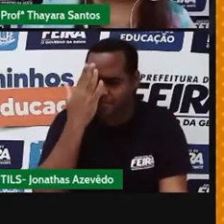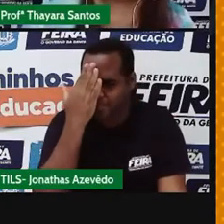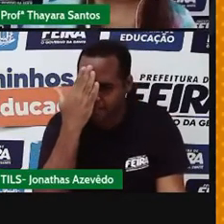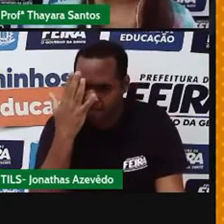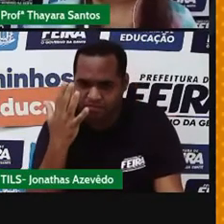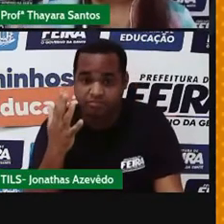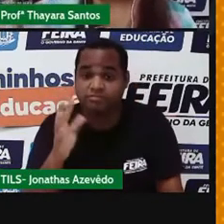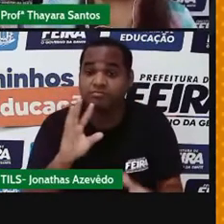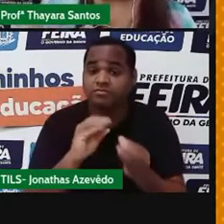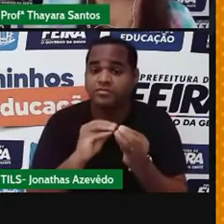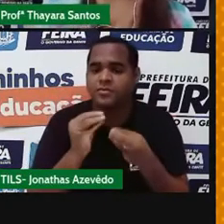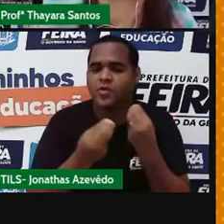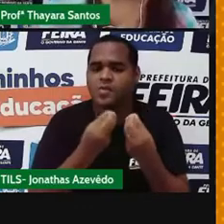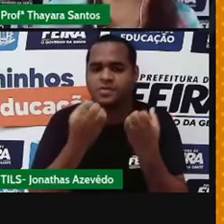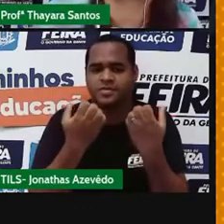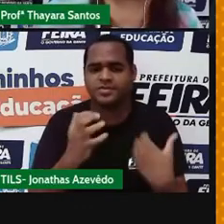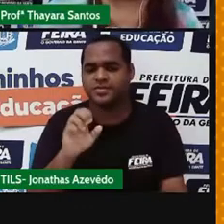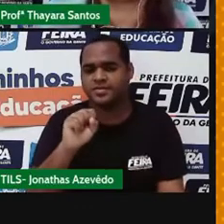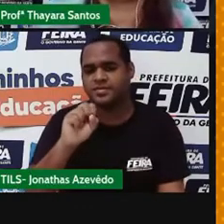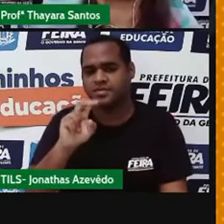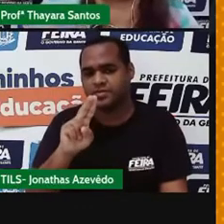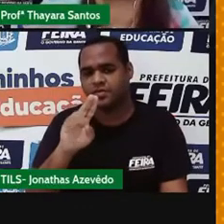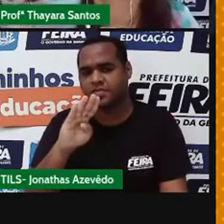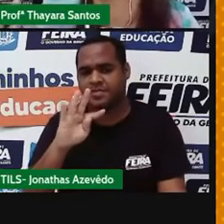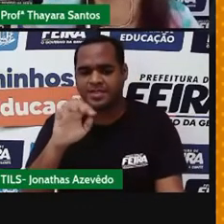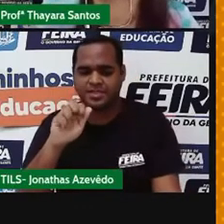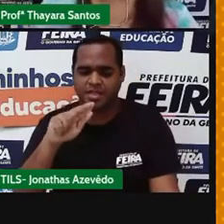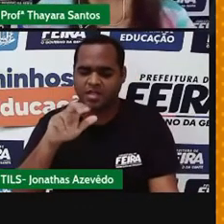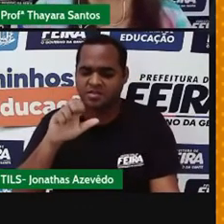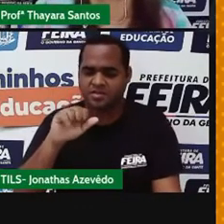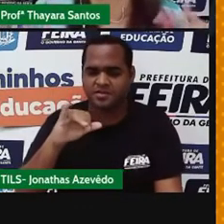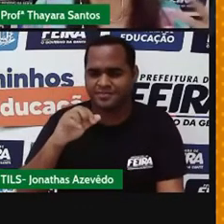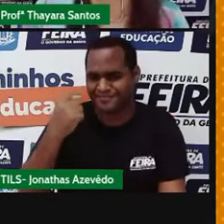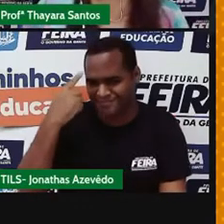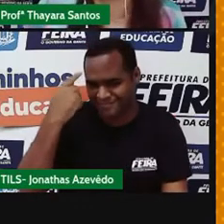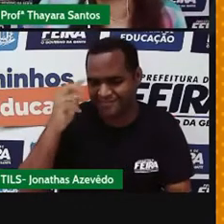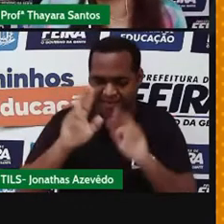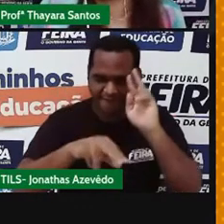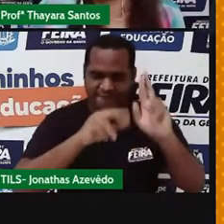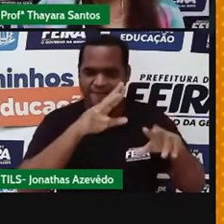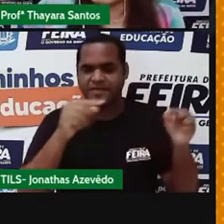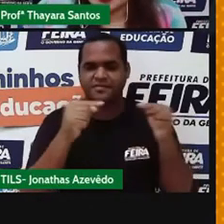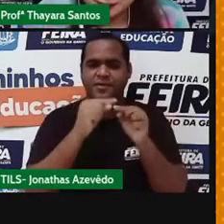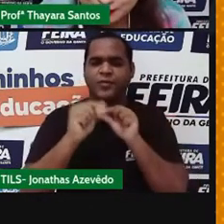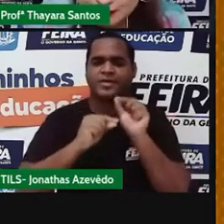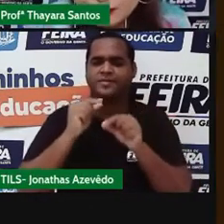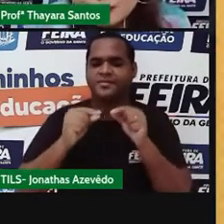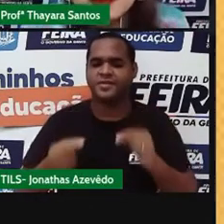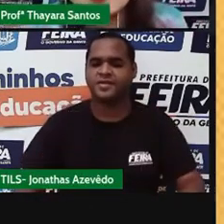o que significa essa palavra substância? O que é uma substância? Diferenciar uma substância?